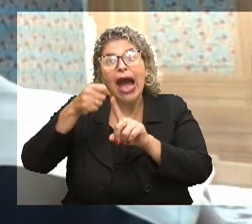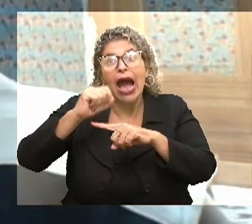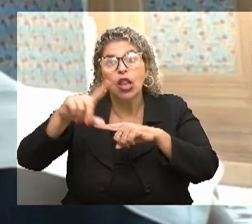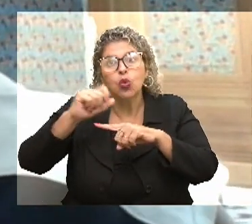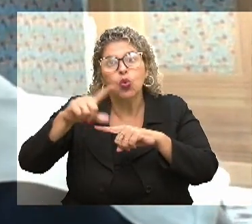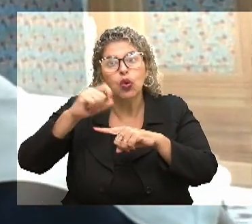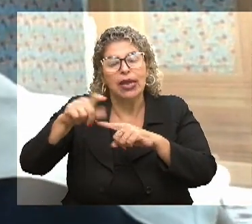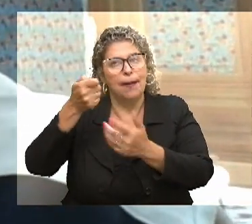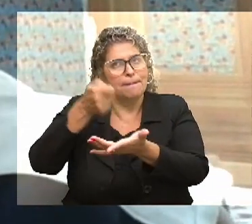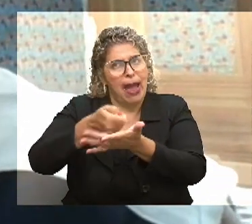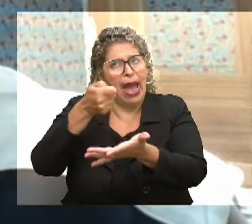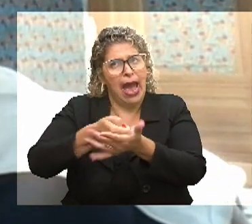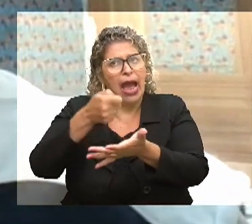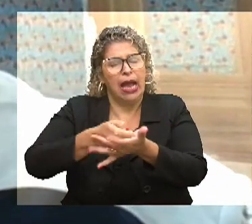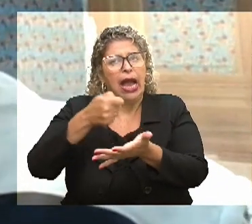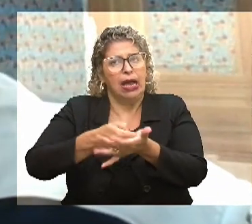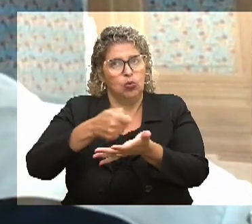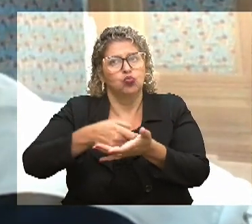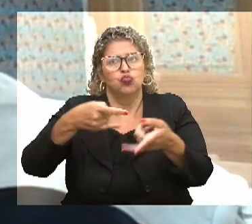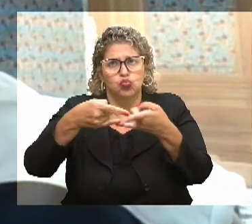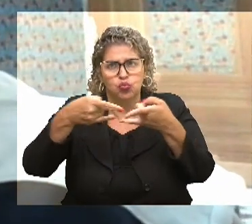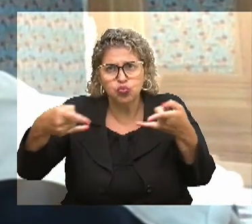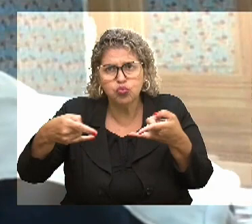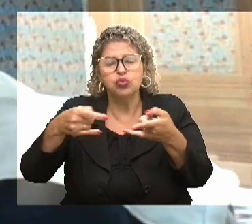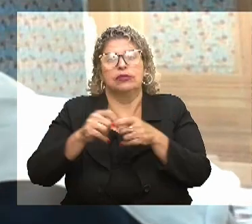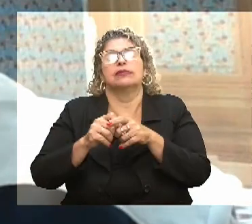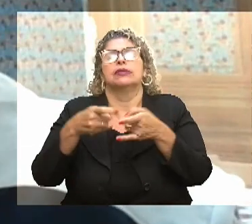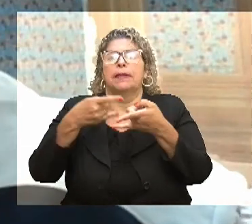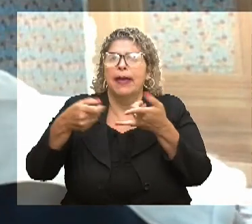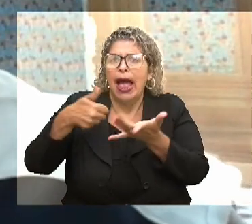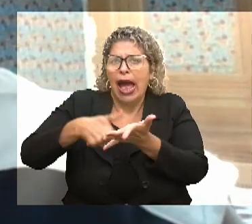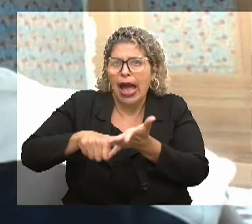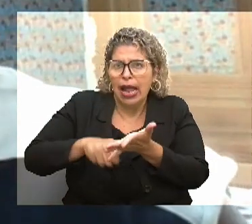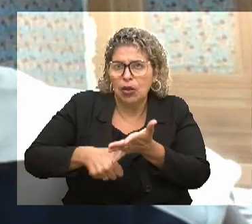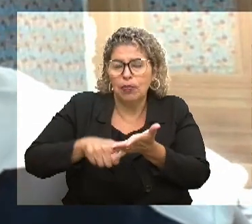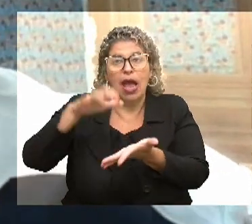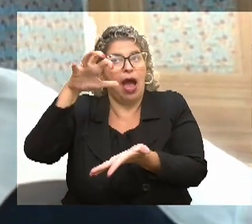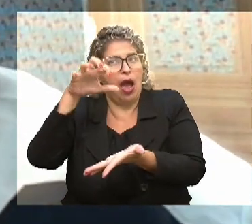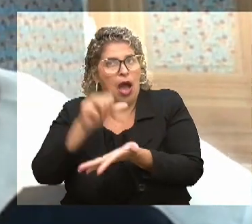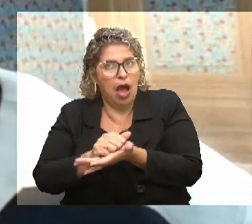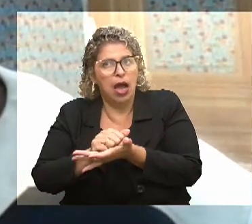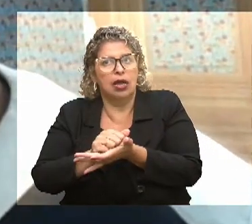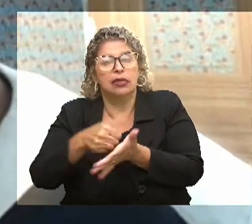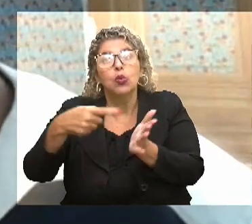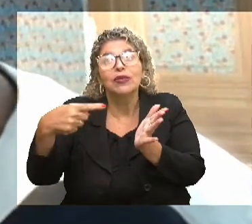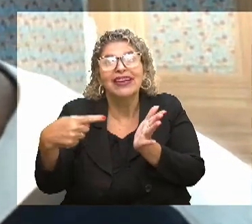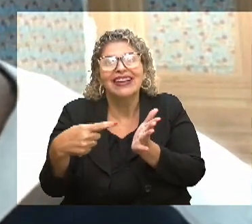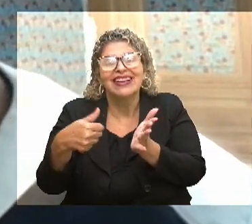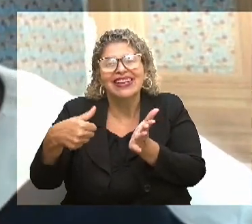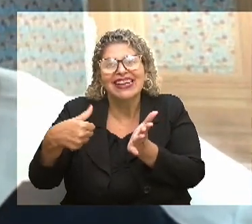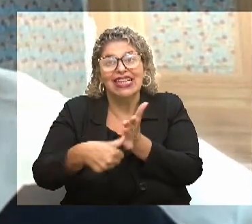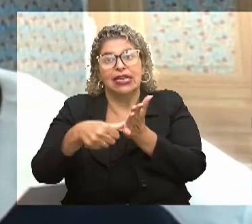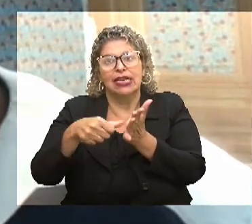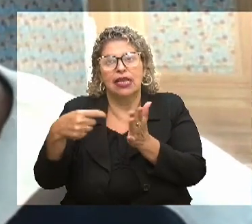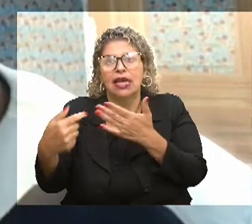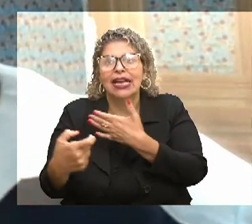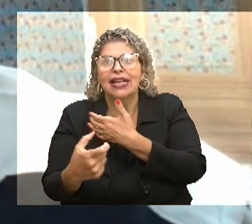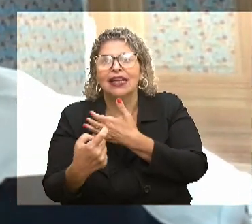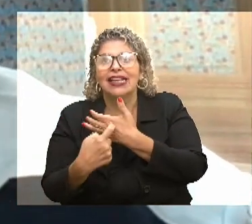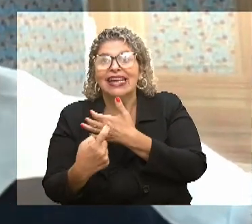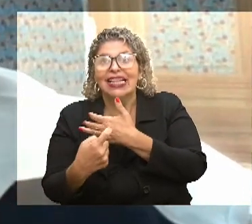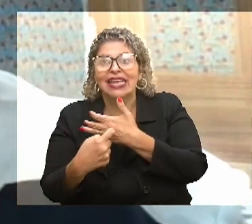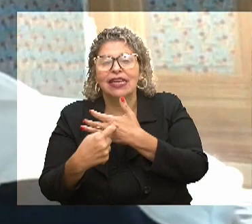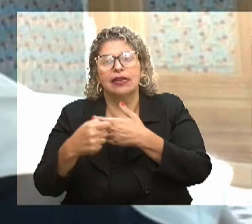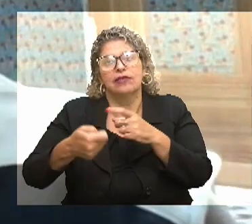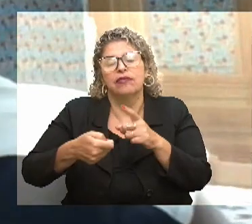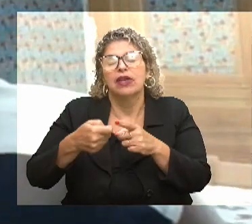em dia, com o recibo em dia. Aí eles trazem documento, eles fazem o cadastro. Quando tu clica, ali já aparece se ele vem duas vezes